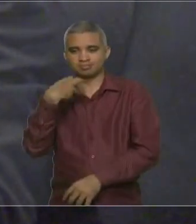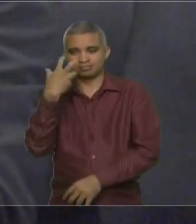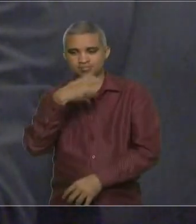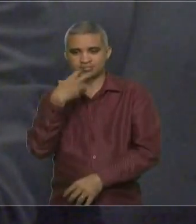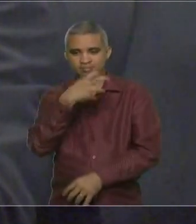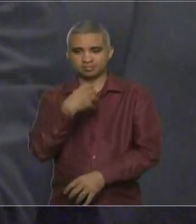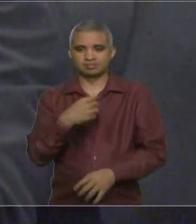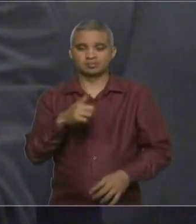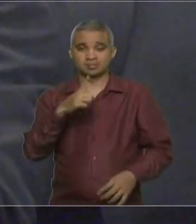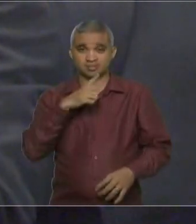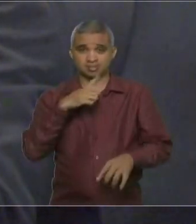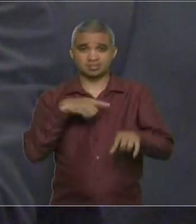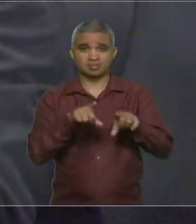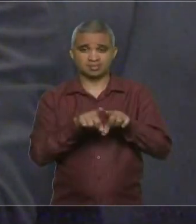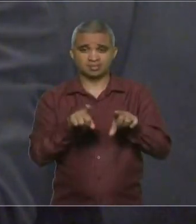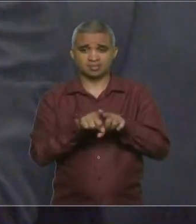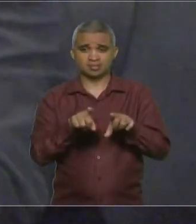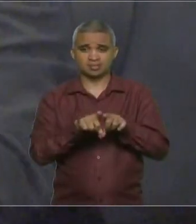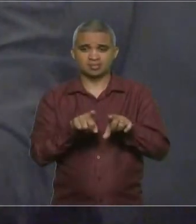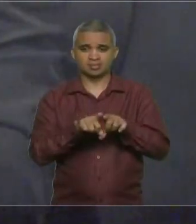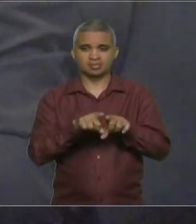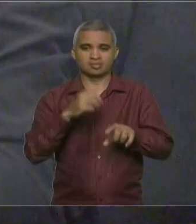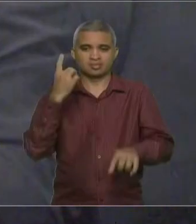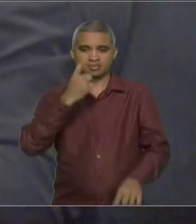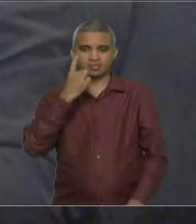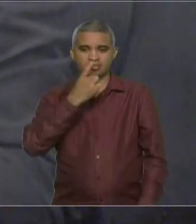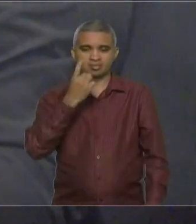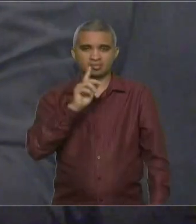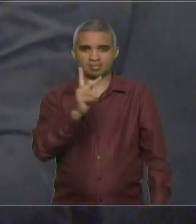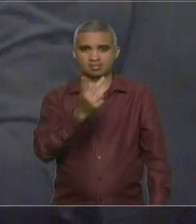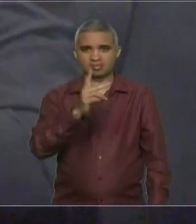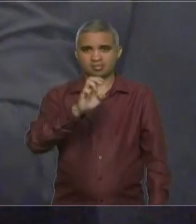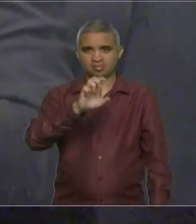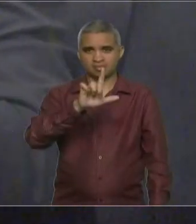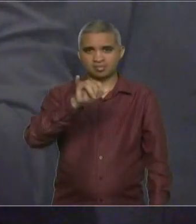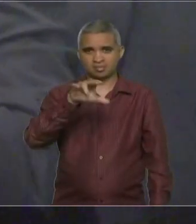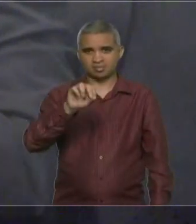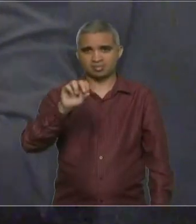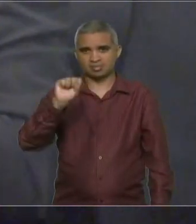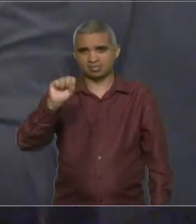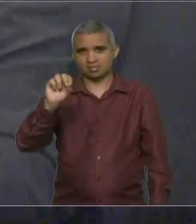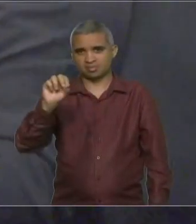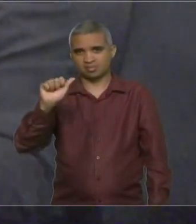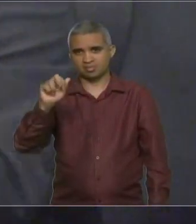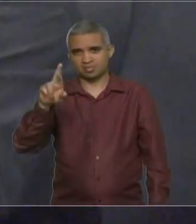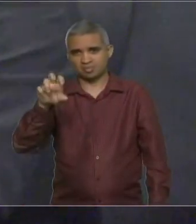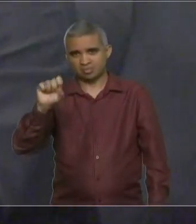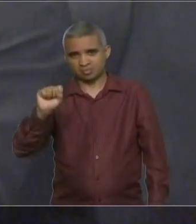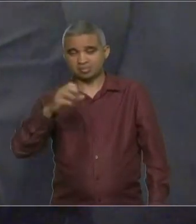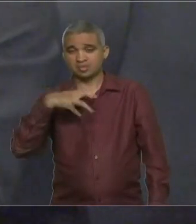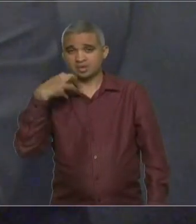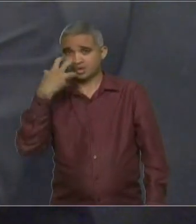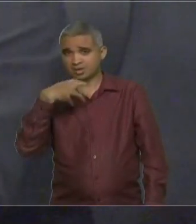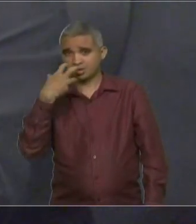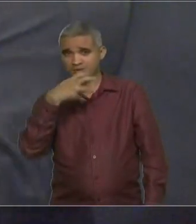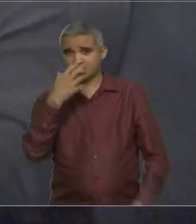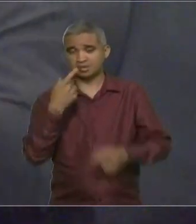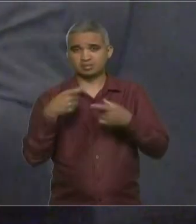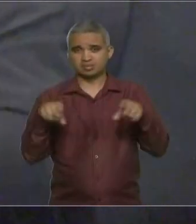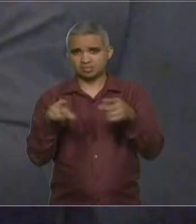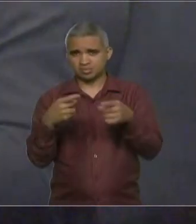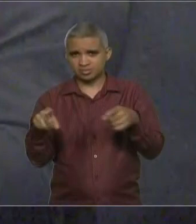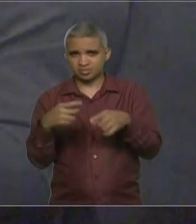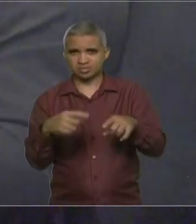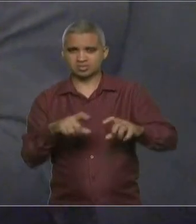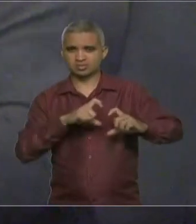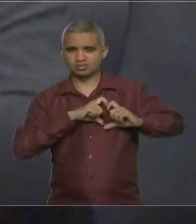aqui também o cantor da vida mudando, o deputado Hélio Soares, que canta muito o Roberto Carlos, uma música de pessoas apaixonadas, mas eu fico muito feliz. O que eu